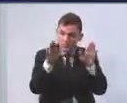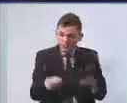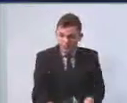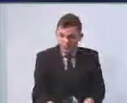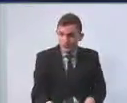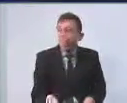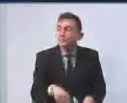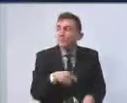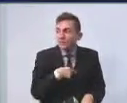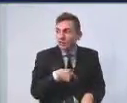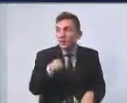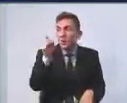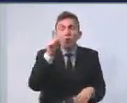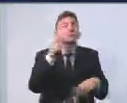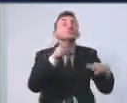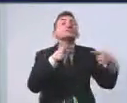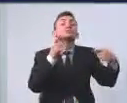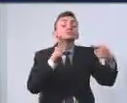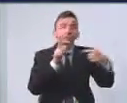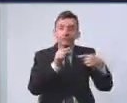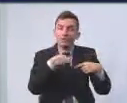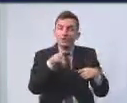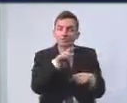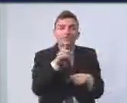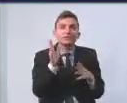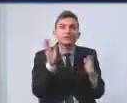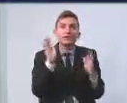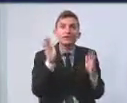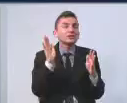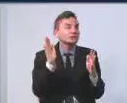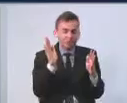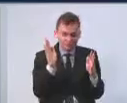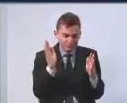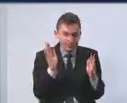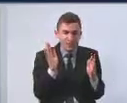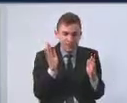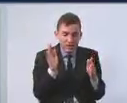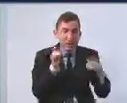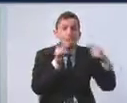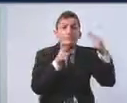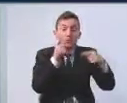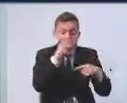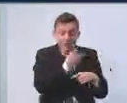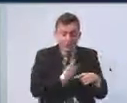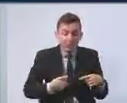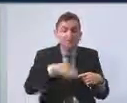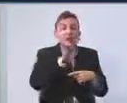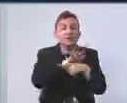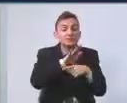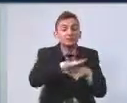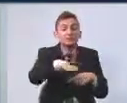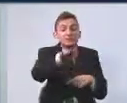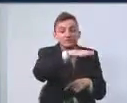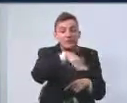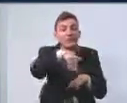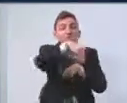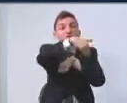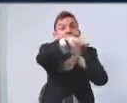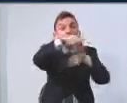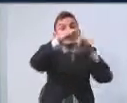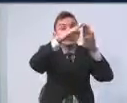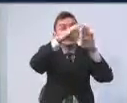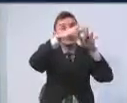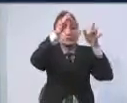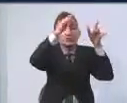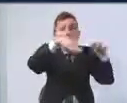outra discussão, que também nós não podemos fugir dela. A política pública de assistência social aos moradores de rua da cidade de